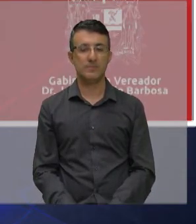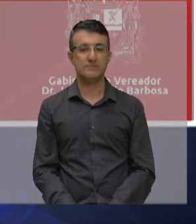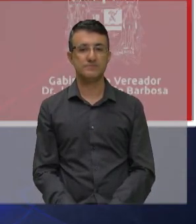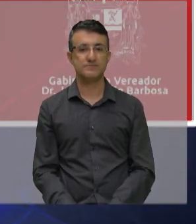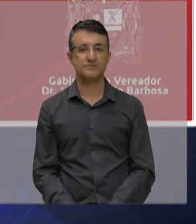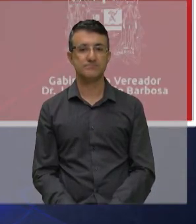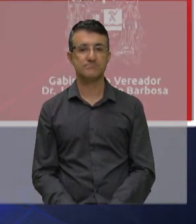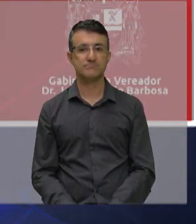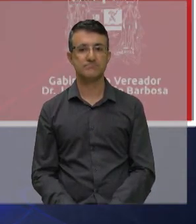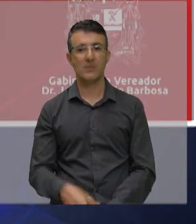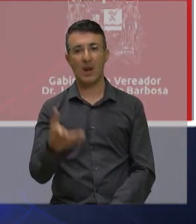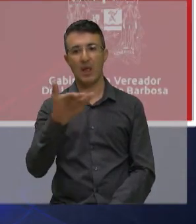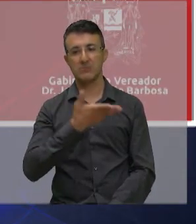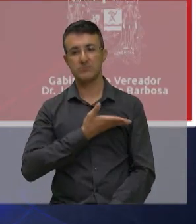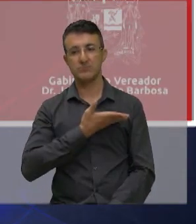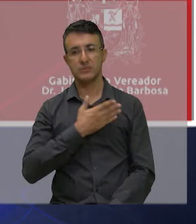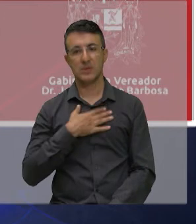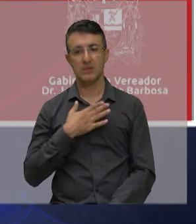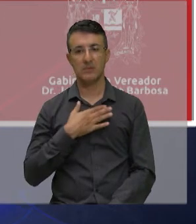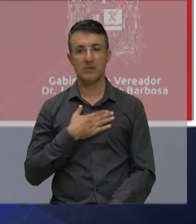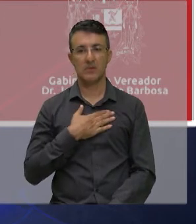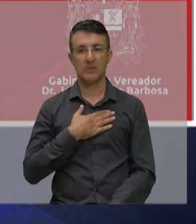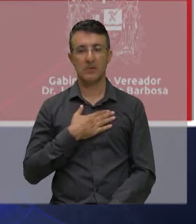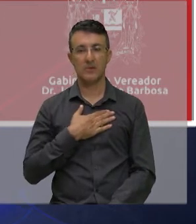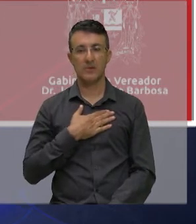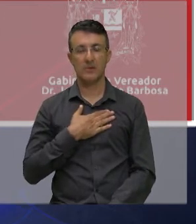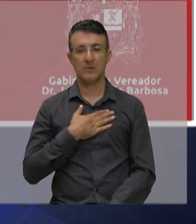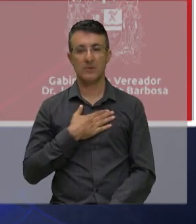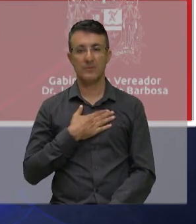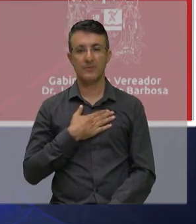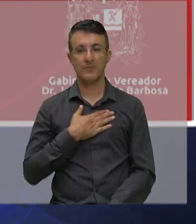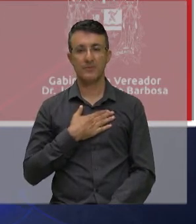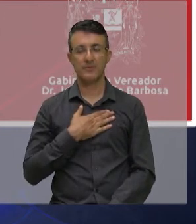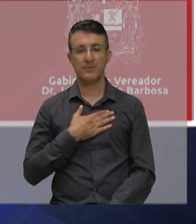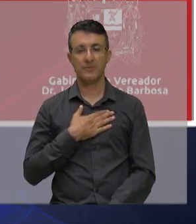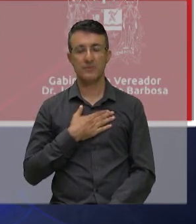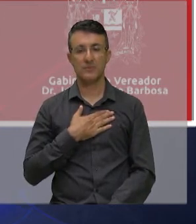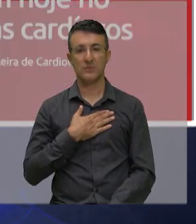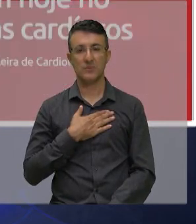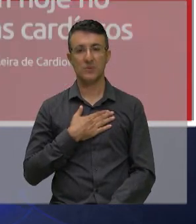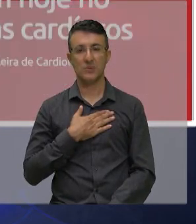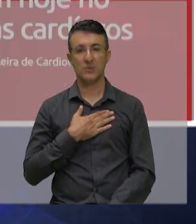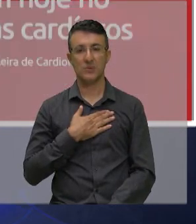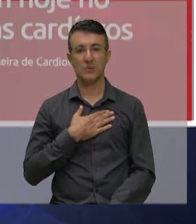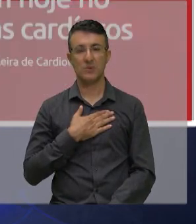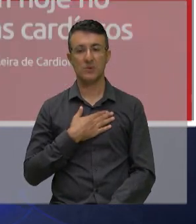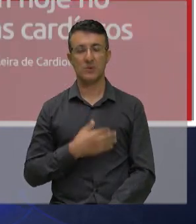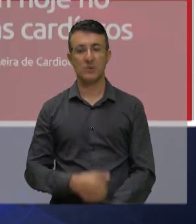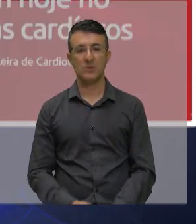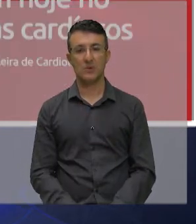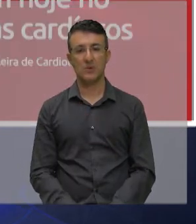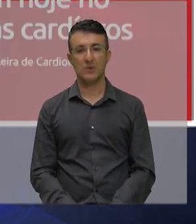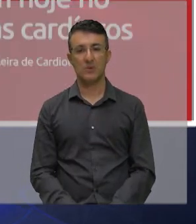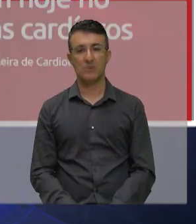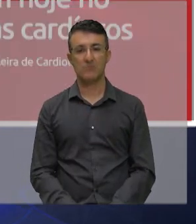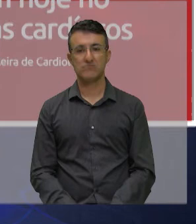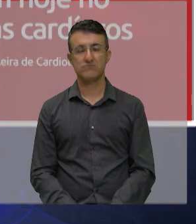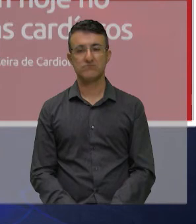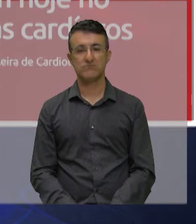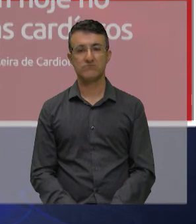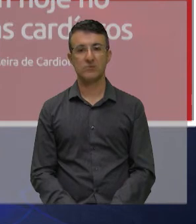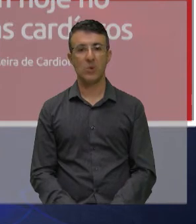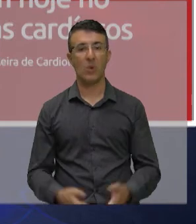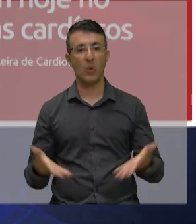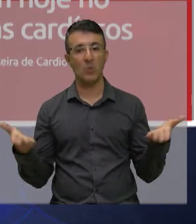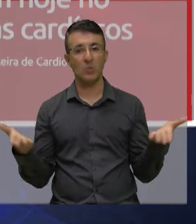esse é o meu amigo doutor Anestaldo que nós fizemos a homenagem hoje que Deus o tenha próximo meus amigos hoje